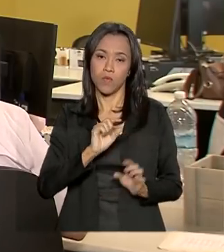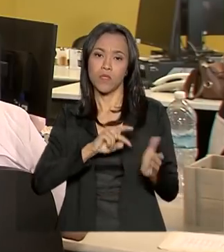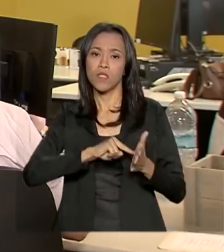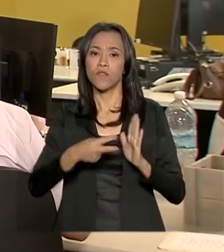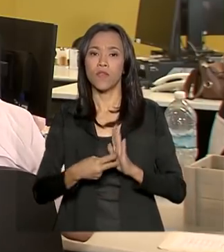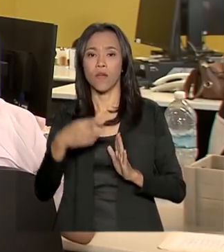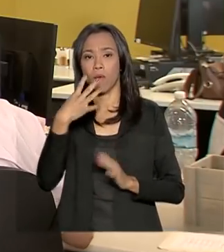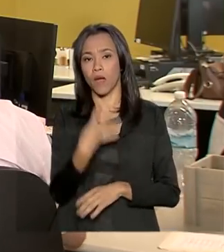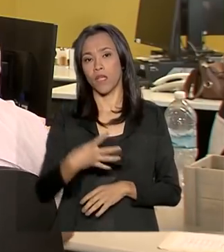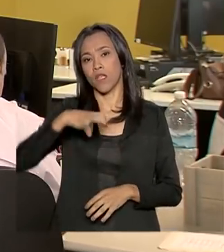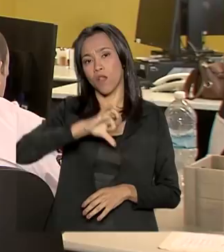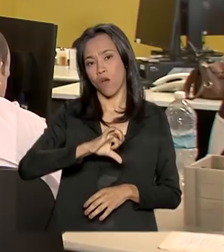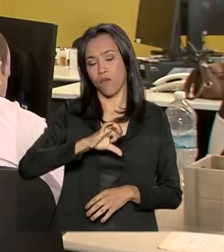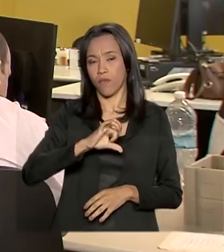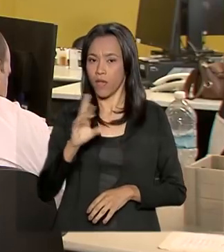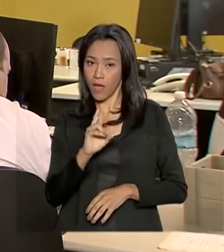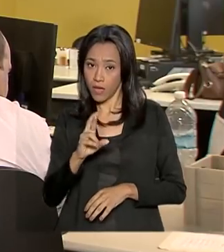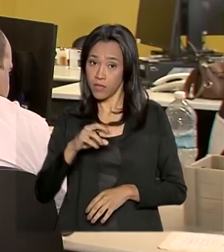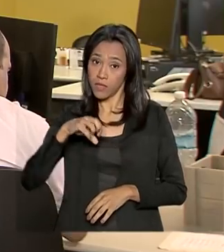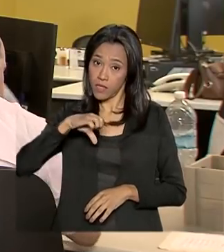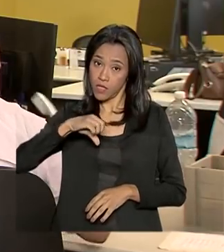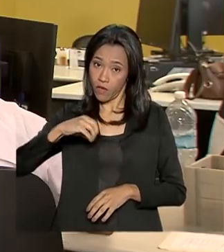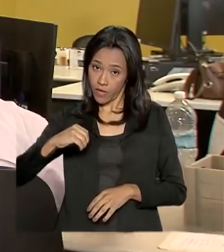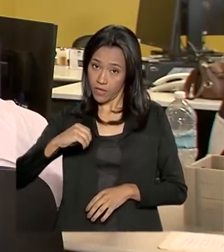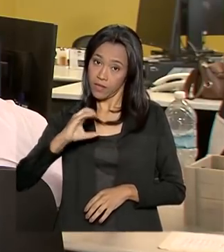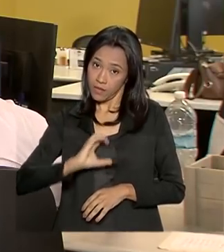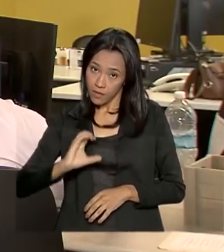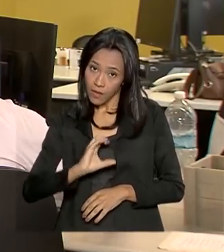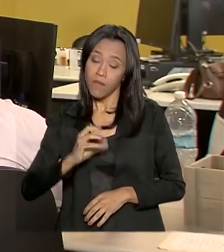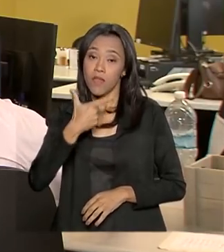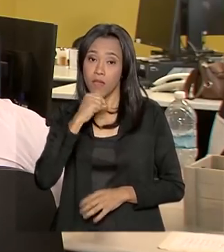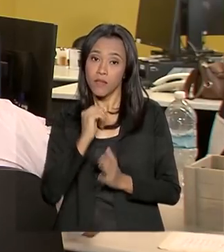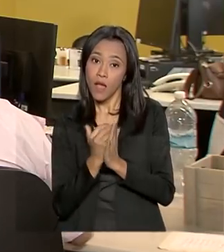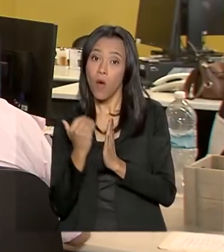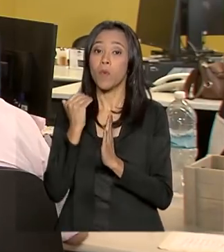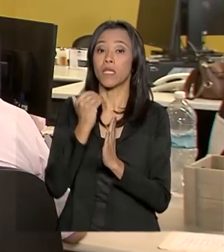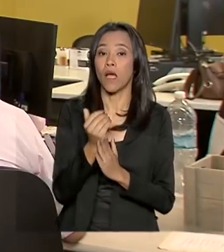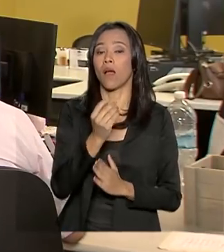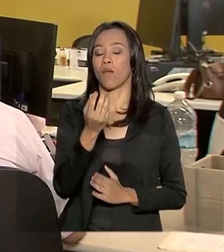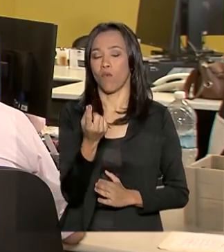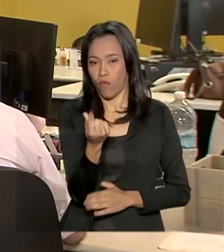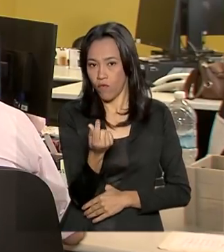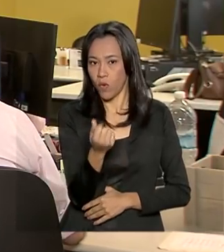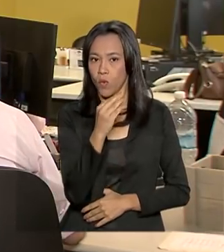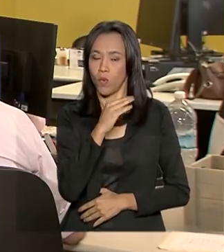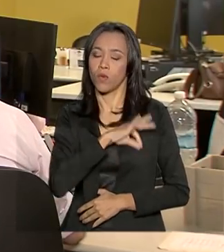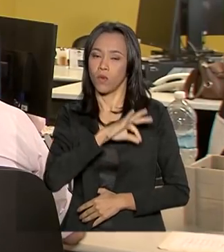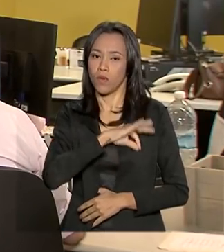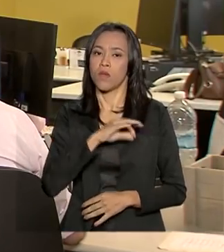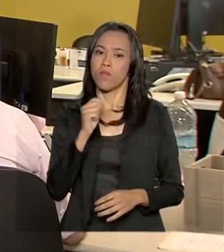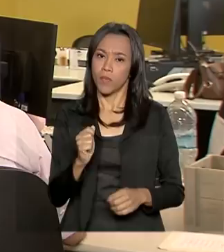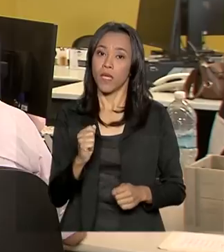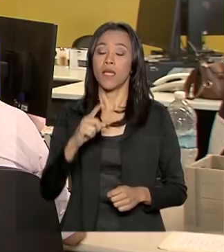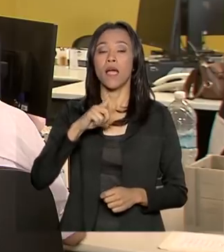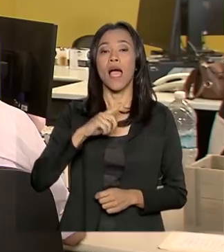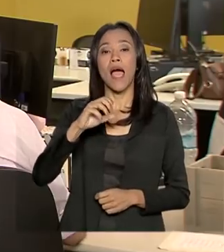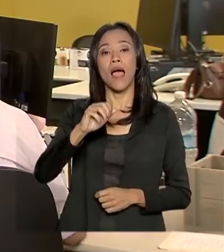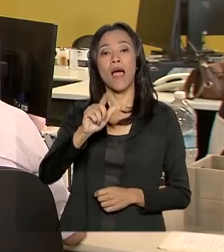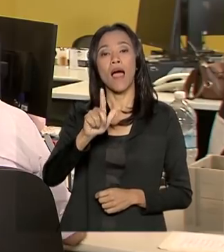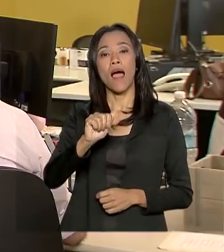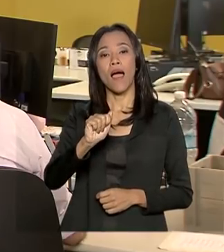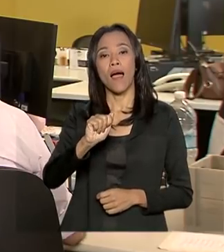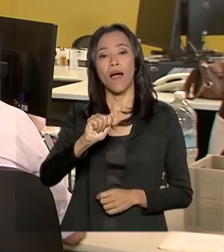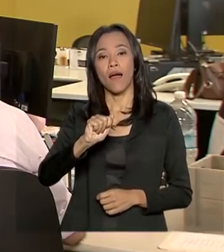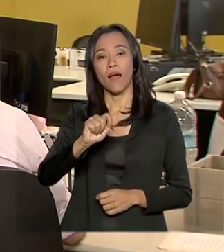49,90. Quem quiser aumentar o valor da aposentadoria também pode optar por pagar as alíquotas de 20%